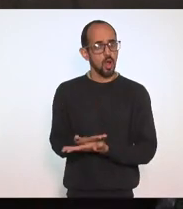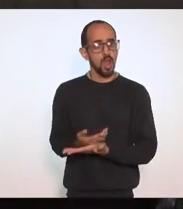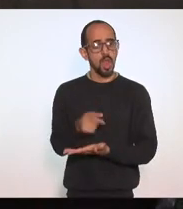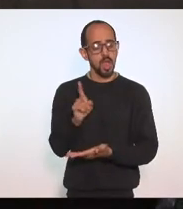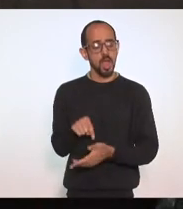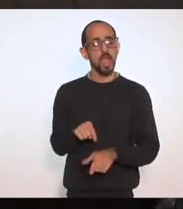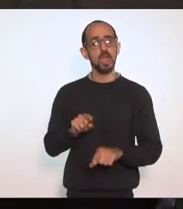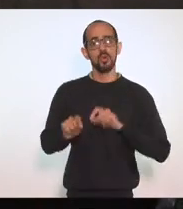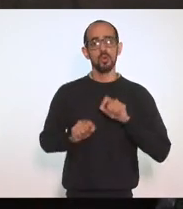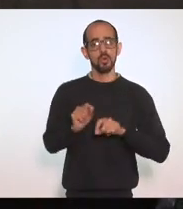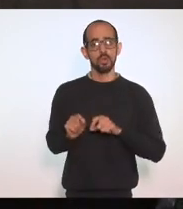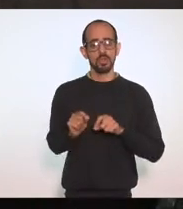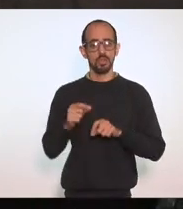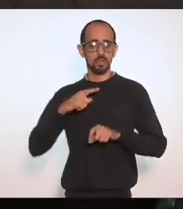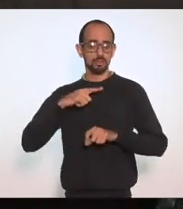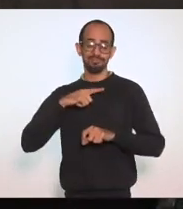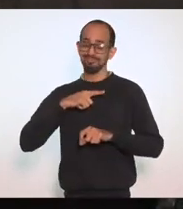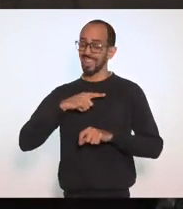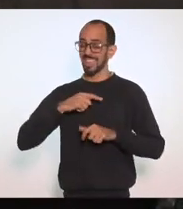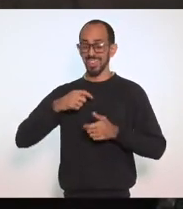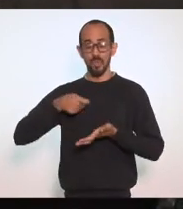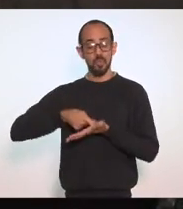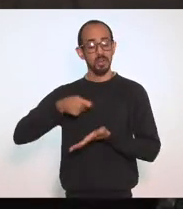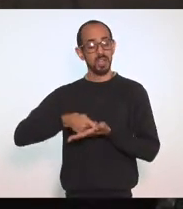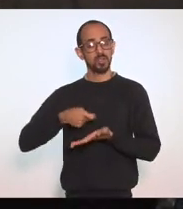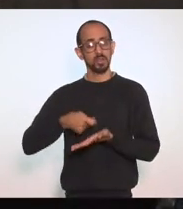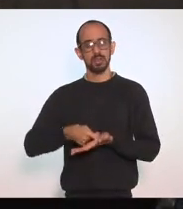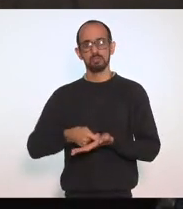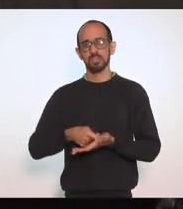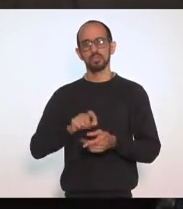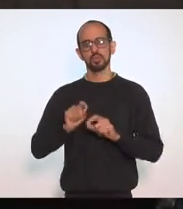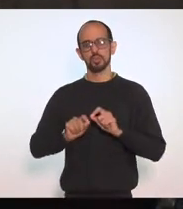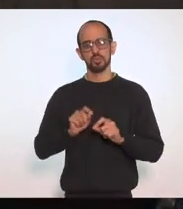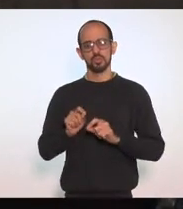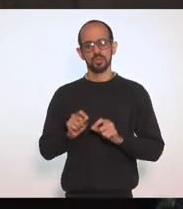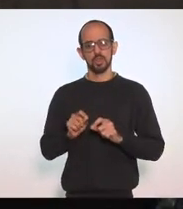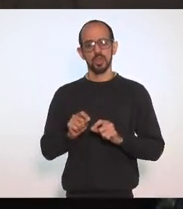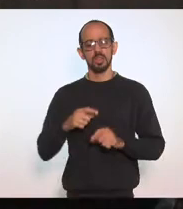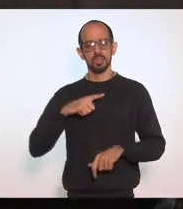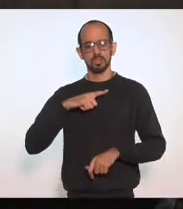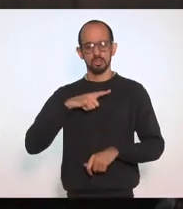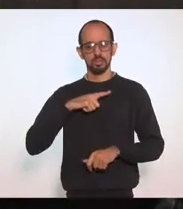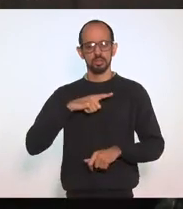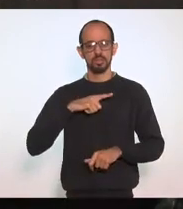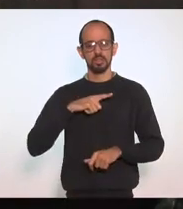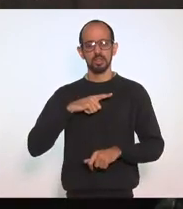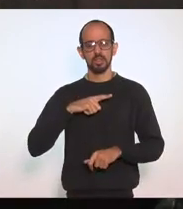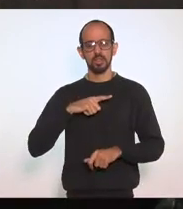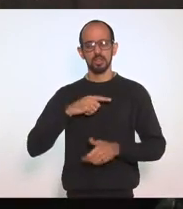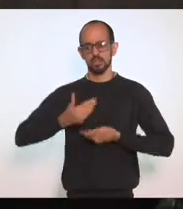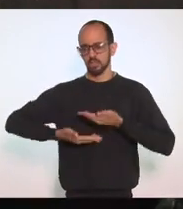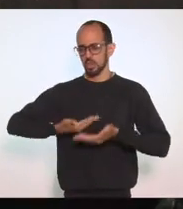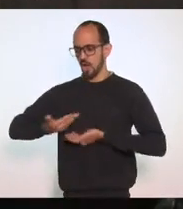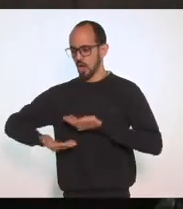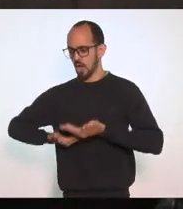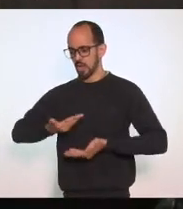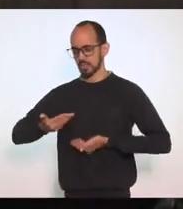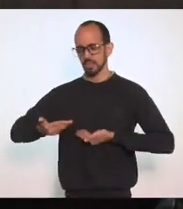Pressupõe Inevitavelmente Inevitavelmente Pressupõe Trocas